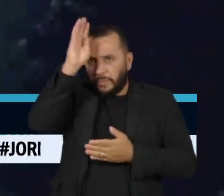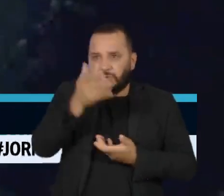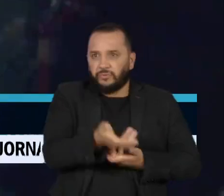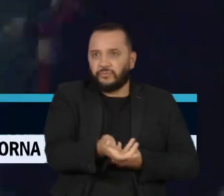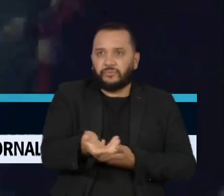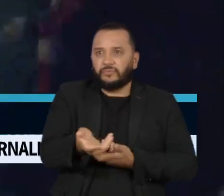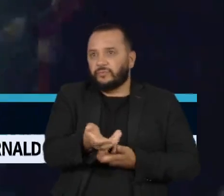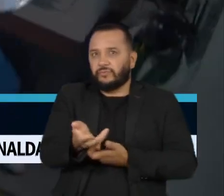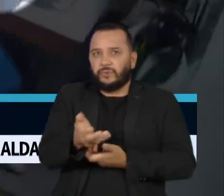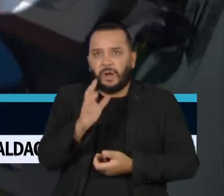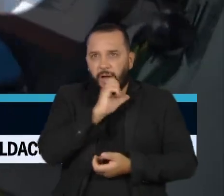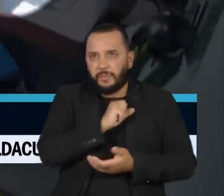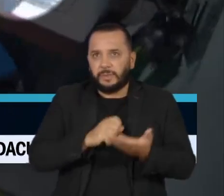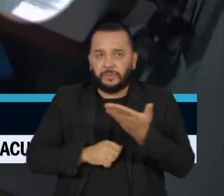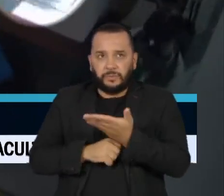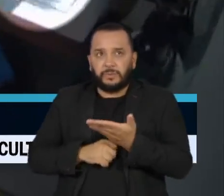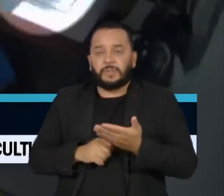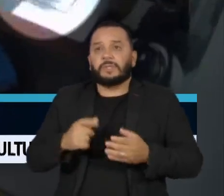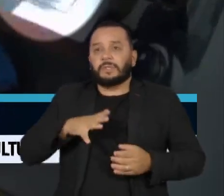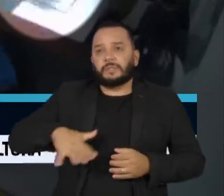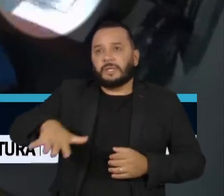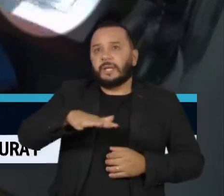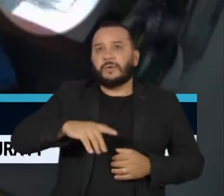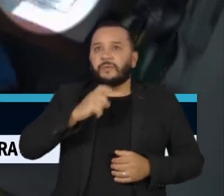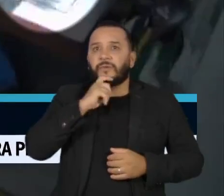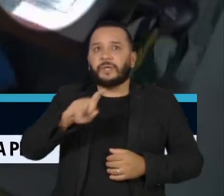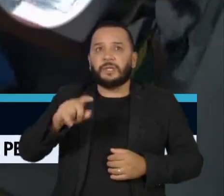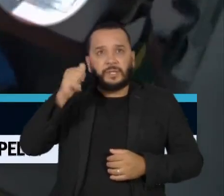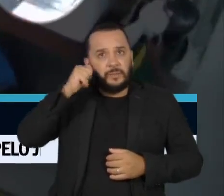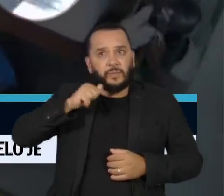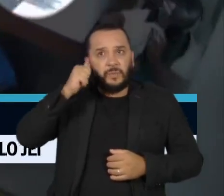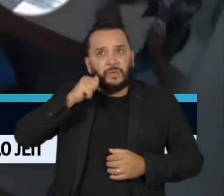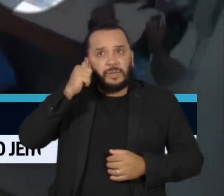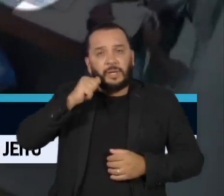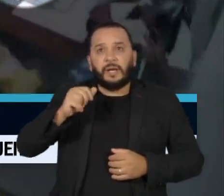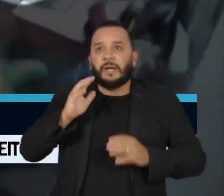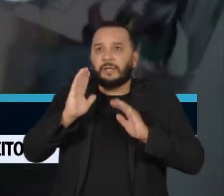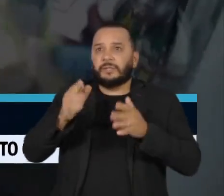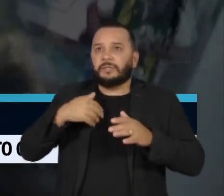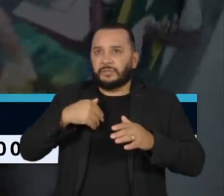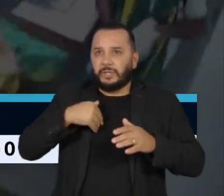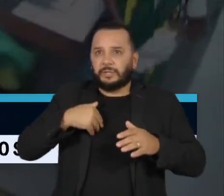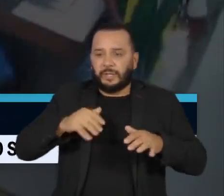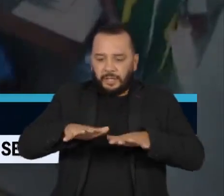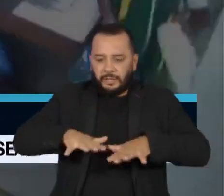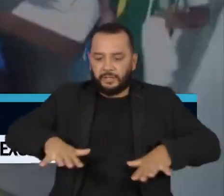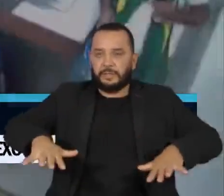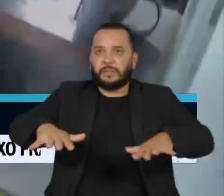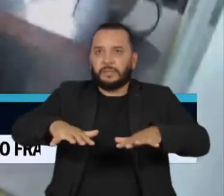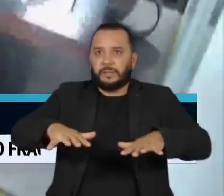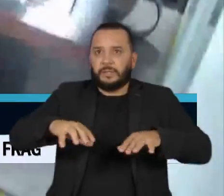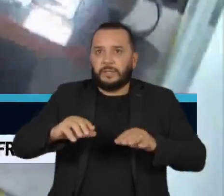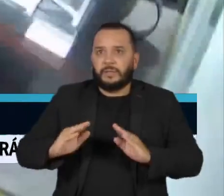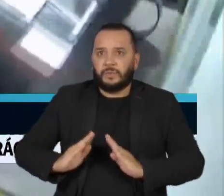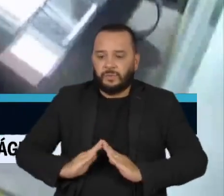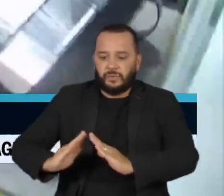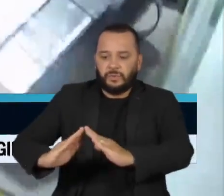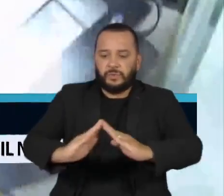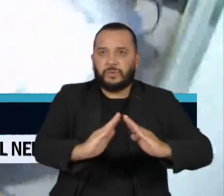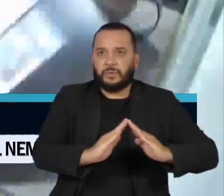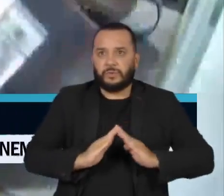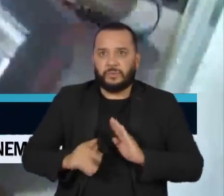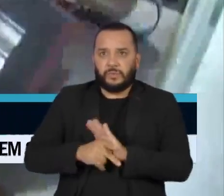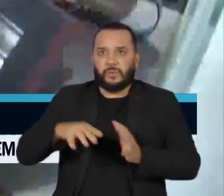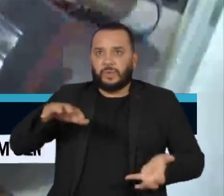as chamas a tempo. No Salão Verde, esta mulher vandalizou a maquete do Congresso. Na sequência, homens destruíram